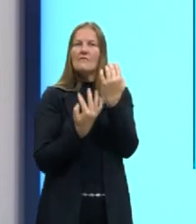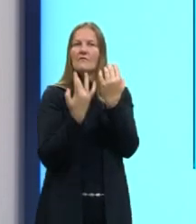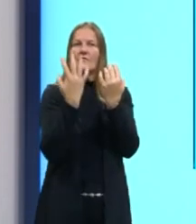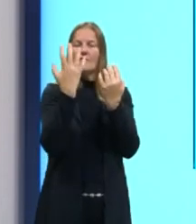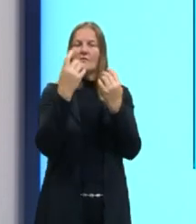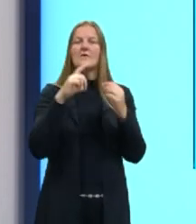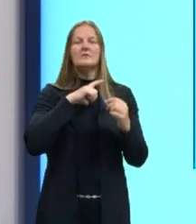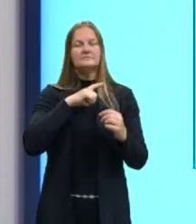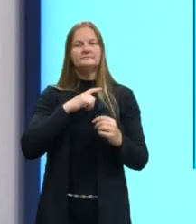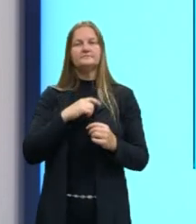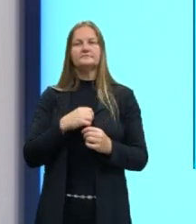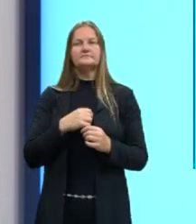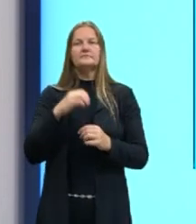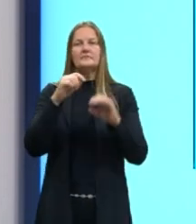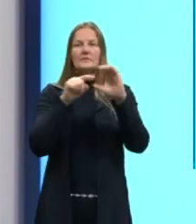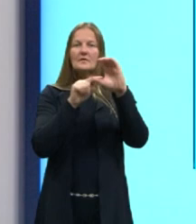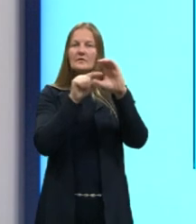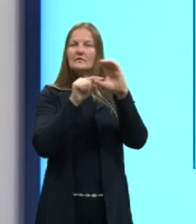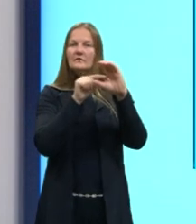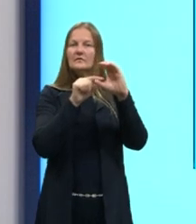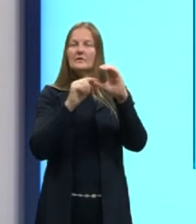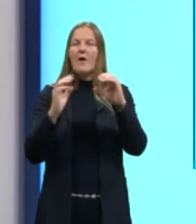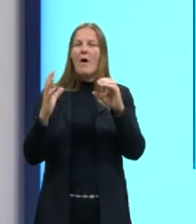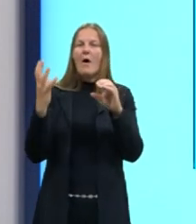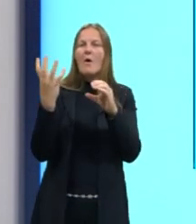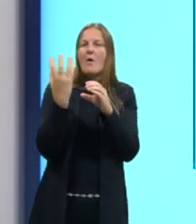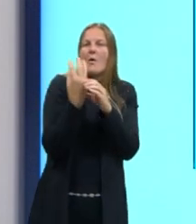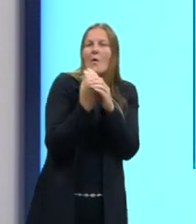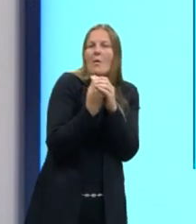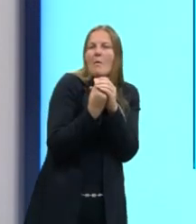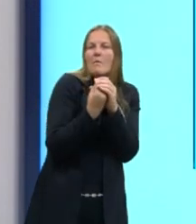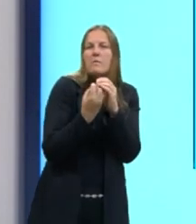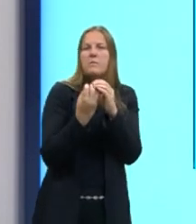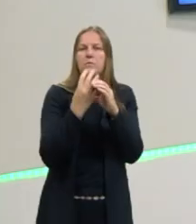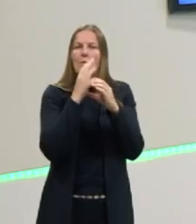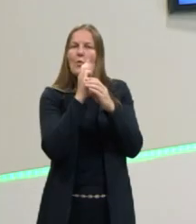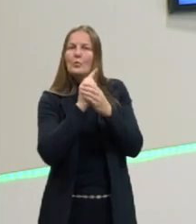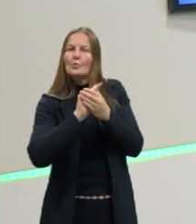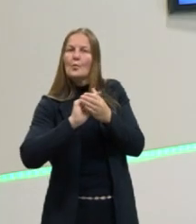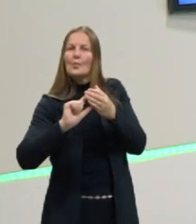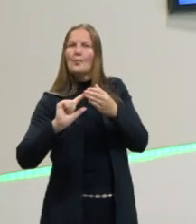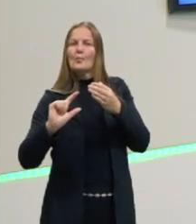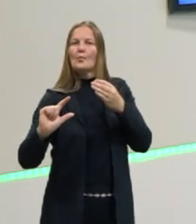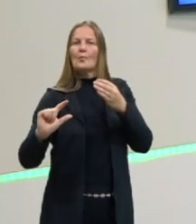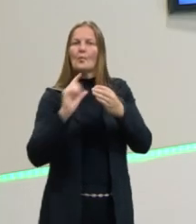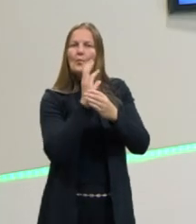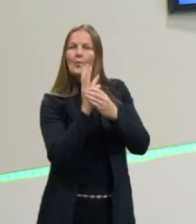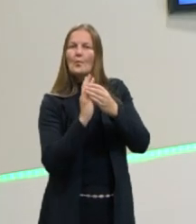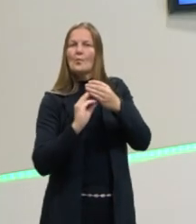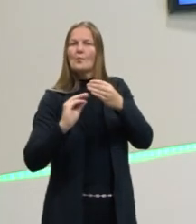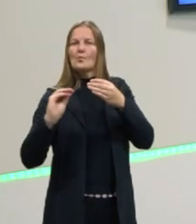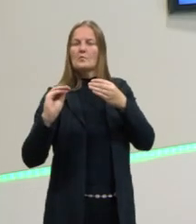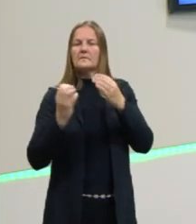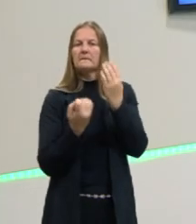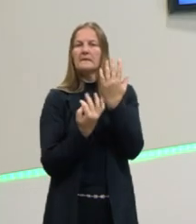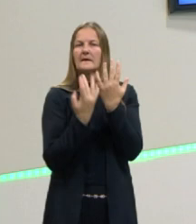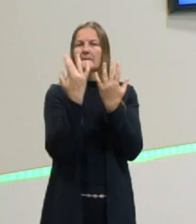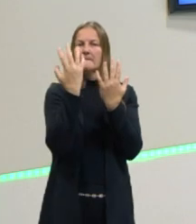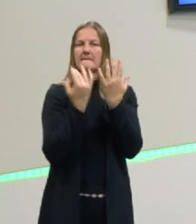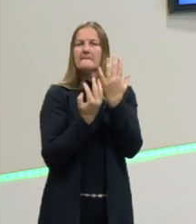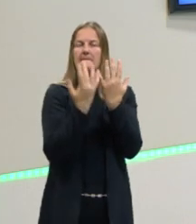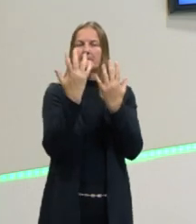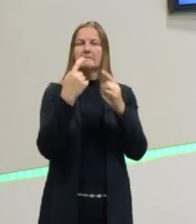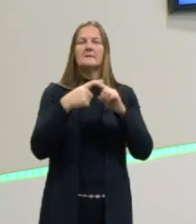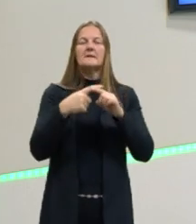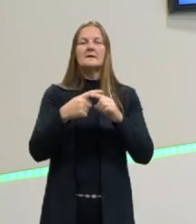Então, esse vaculo, ele enche e esvazia, enche e esvazia. E também a transpiração vai auxiliar